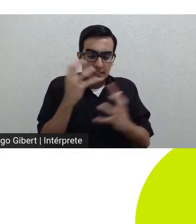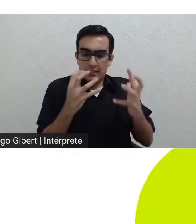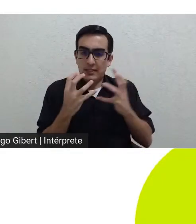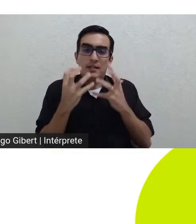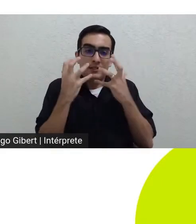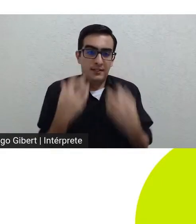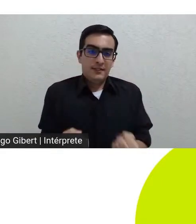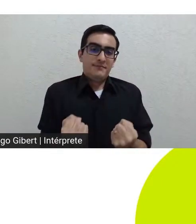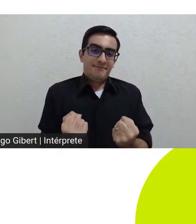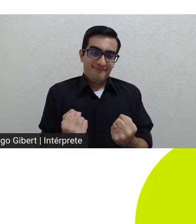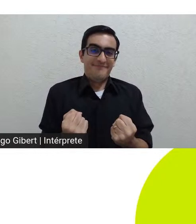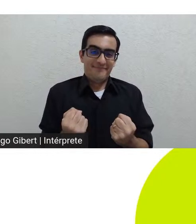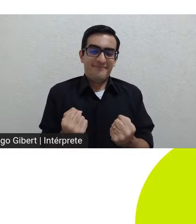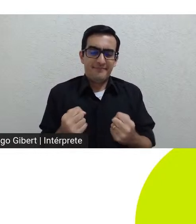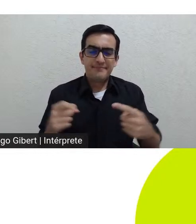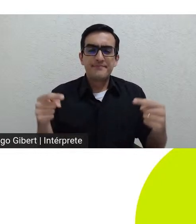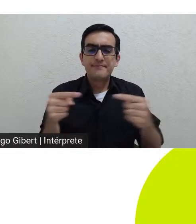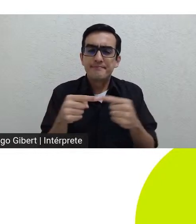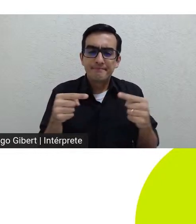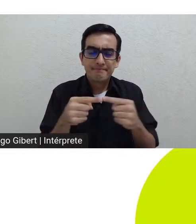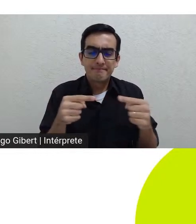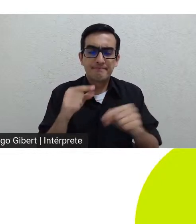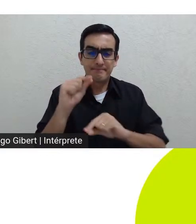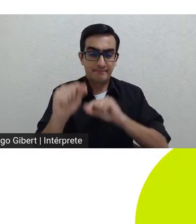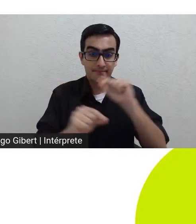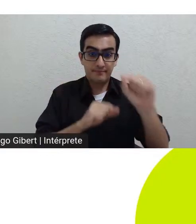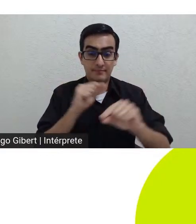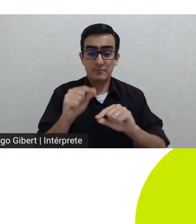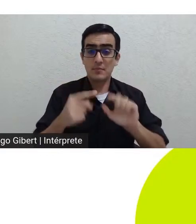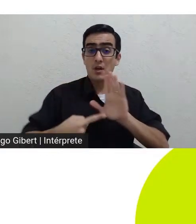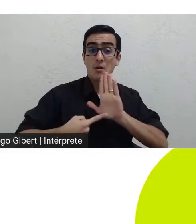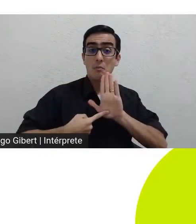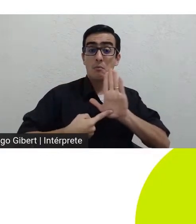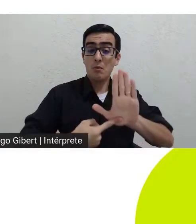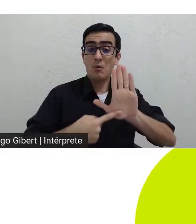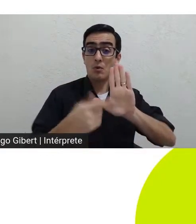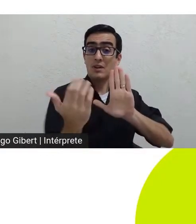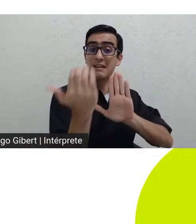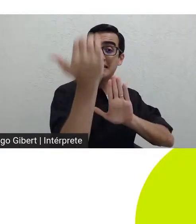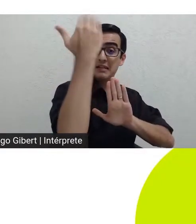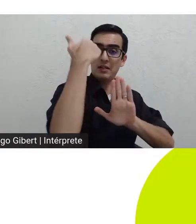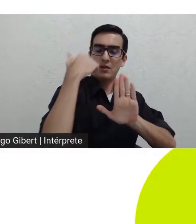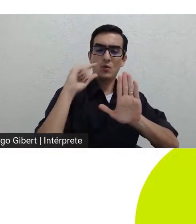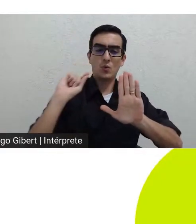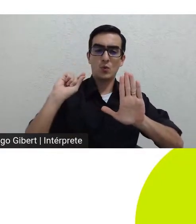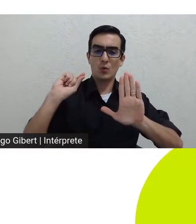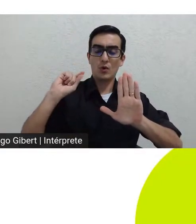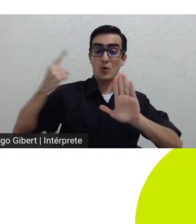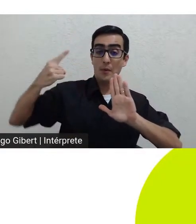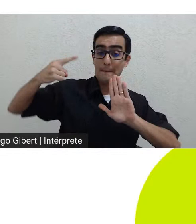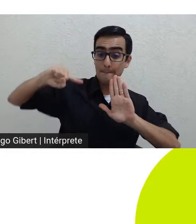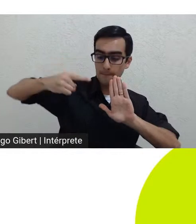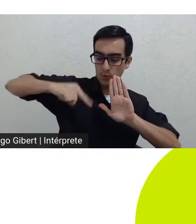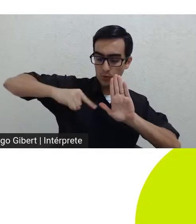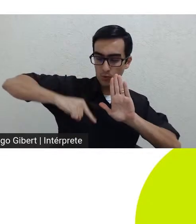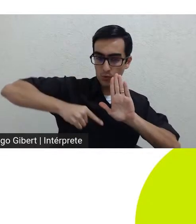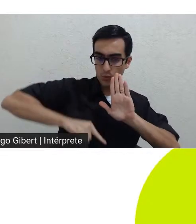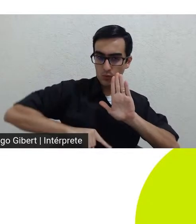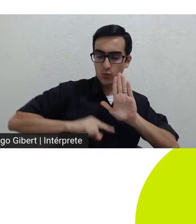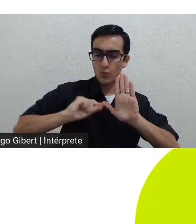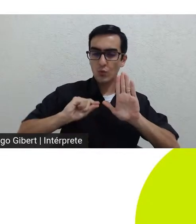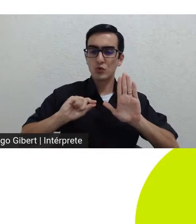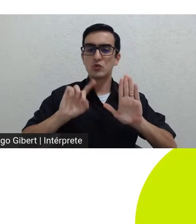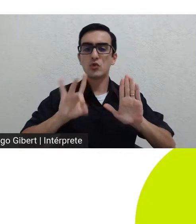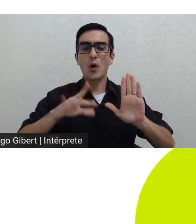respeito a manifestação do que se situaria mais além do princípio do prazer